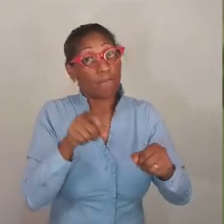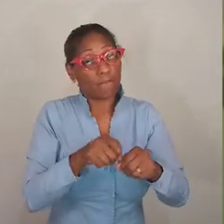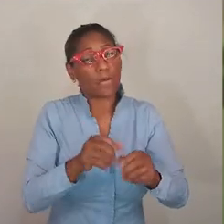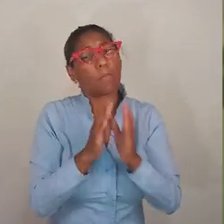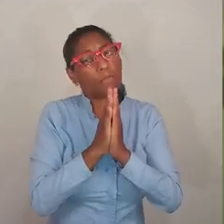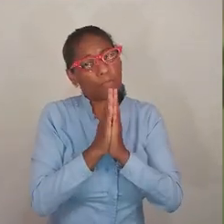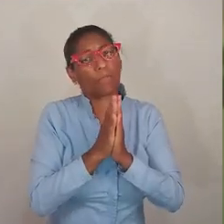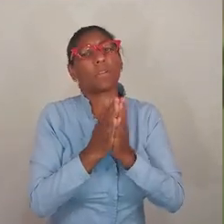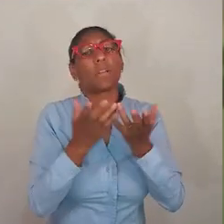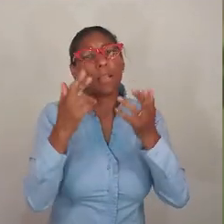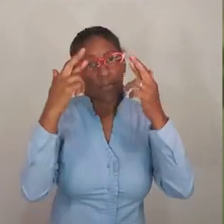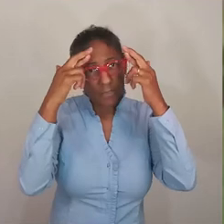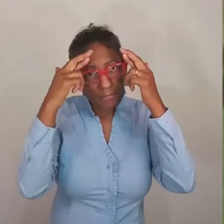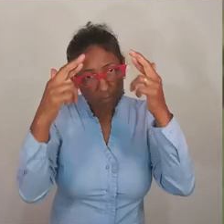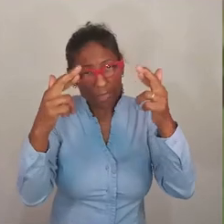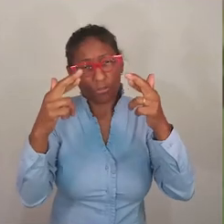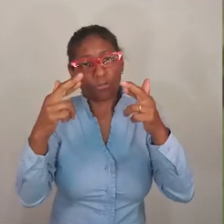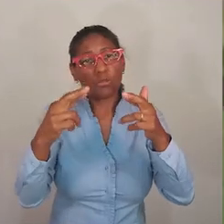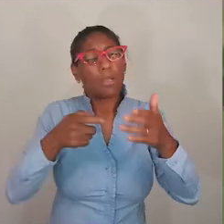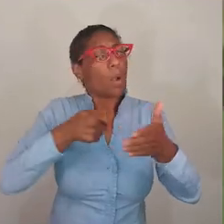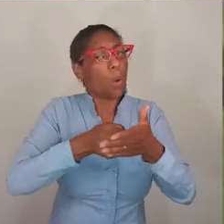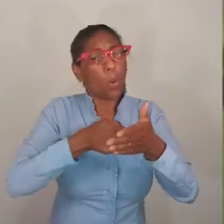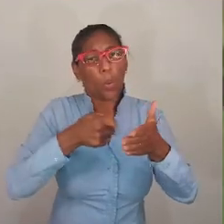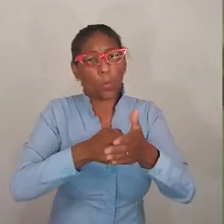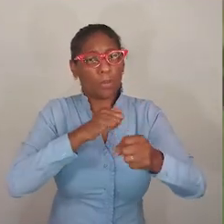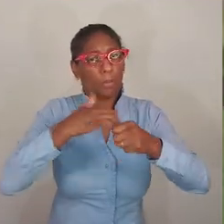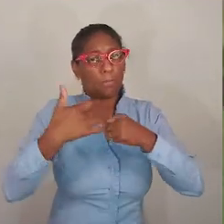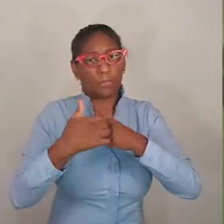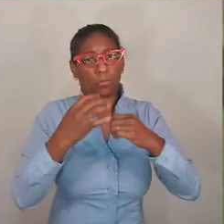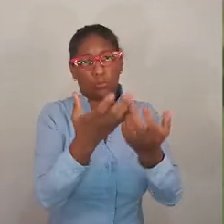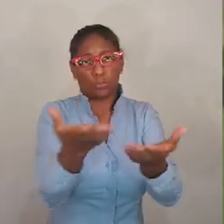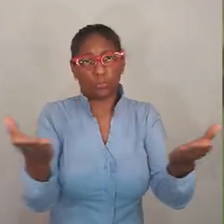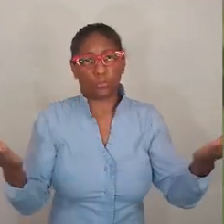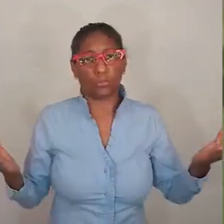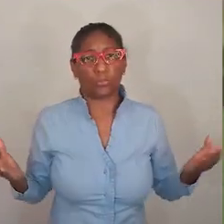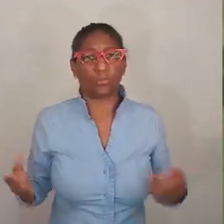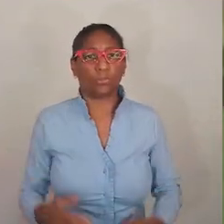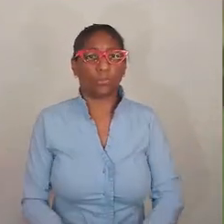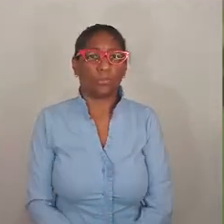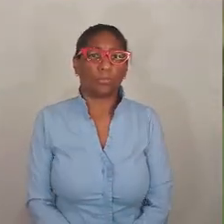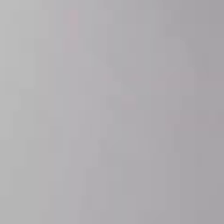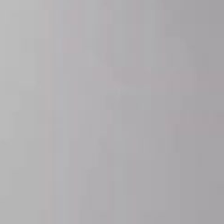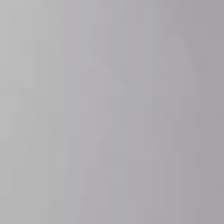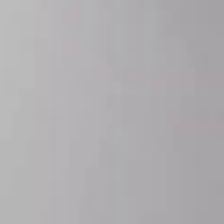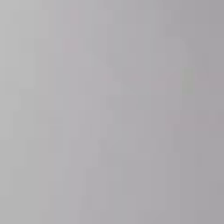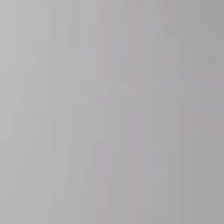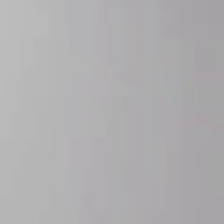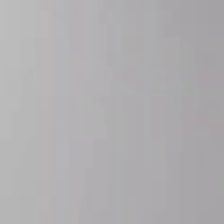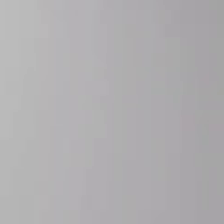precisa. Faça sua parte e respeite os protocolos. A luta contra a pandemia é de todos nós.